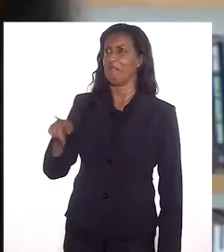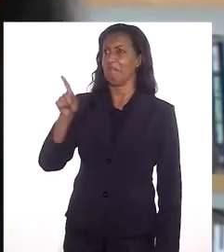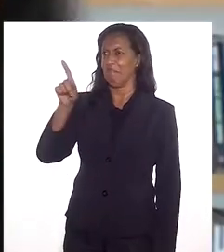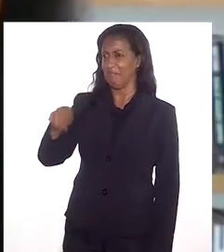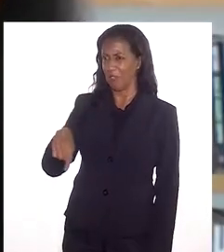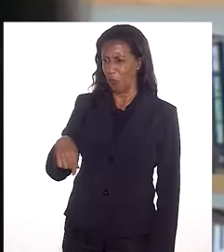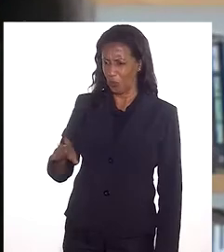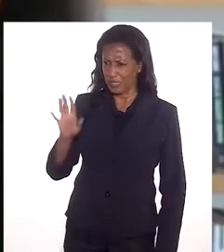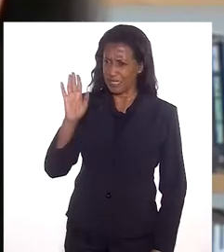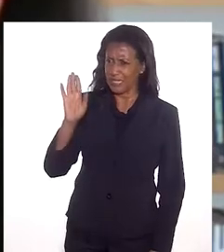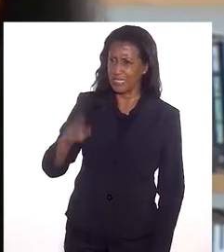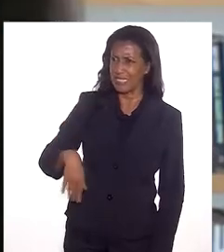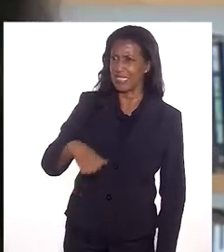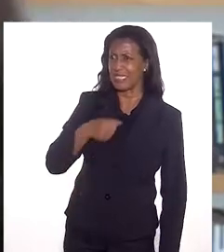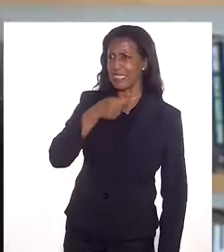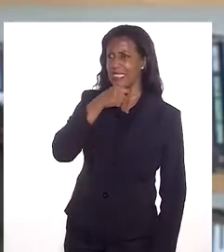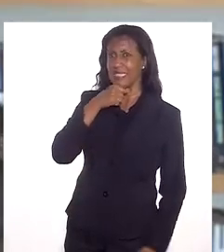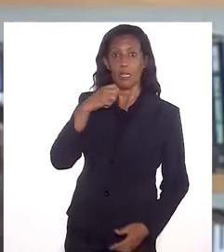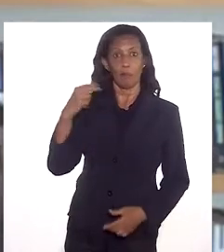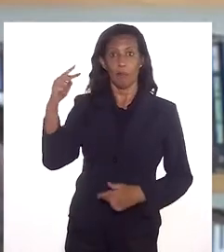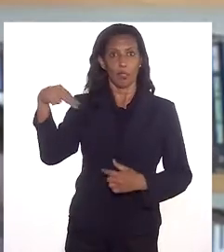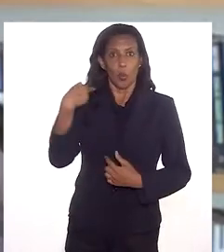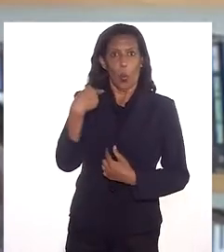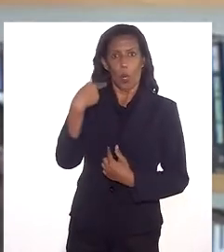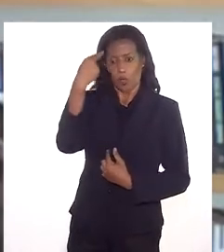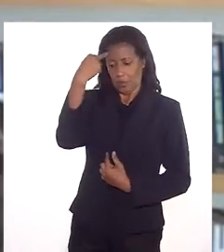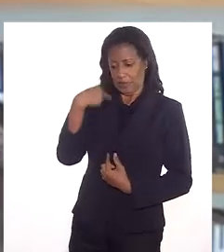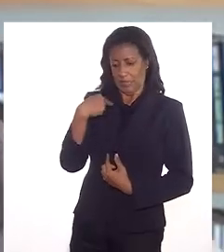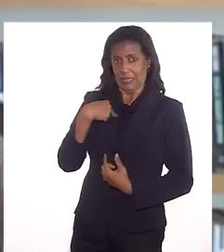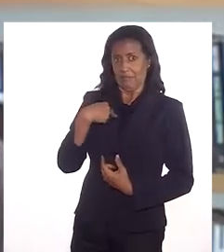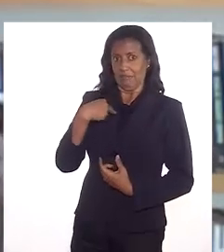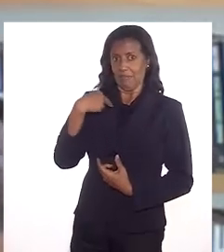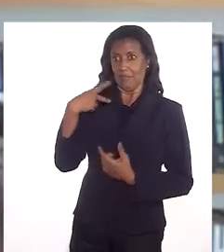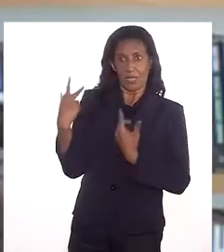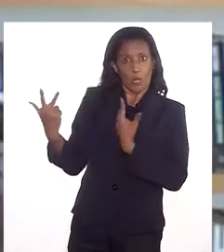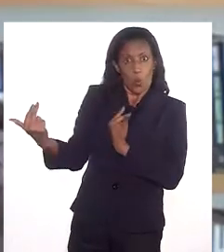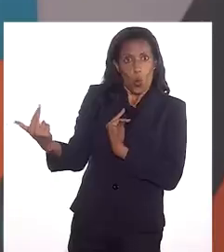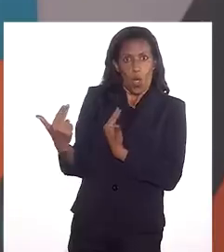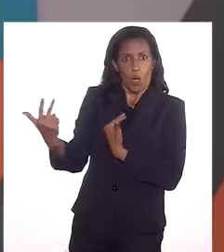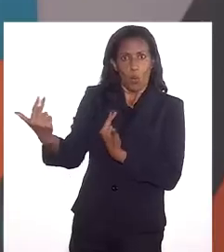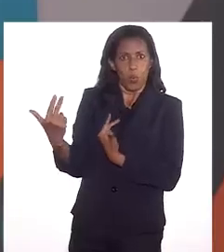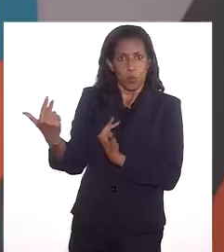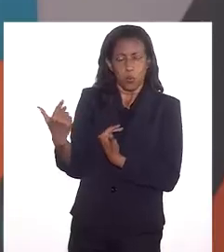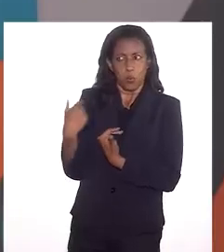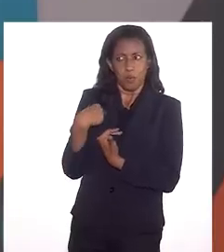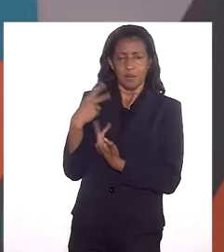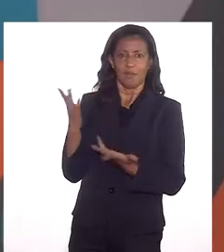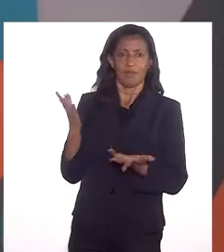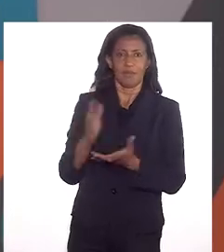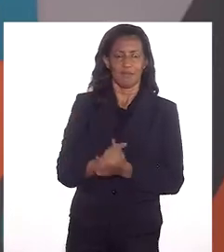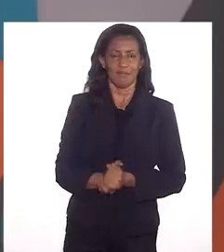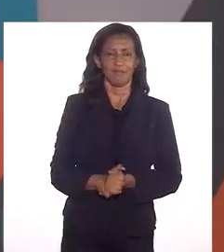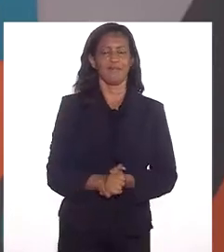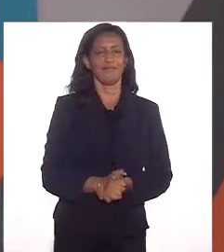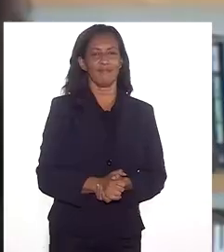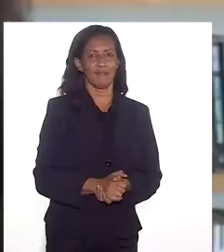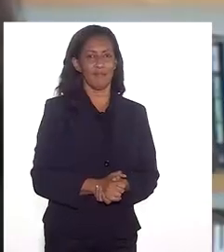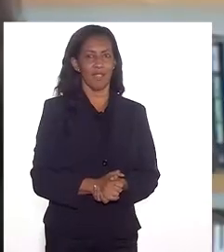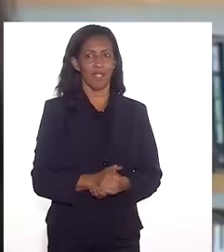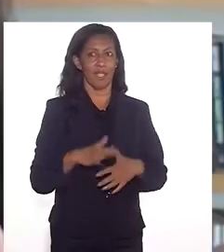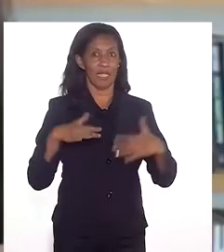como essas pessoas se acabaram. E você não se percebe se acabando da forma com que você enxerga o outro.